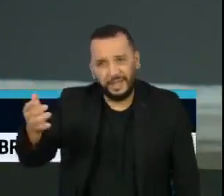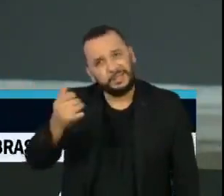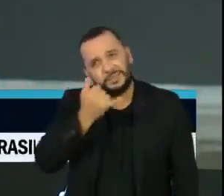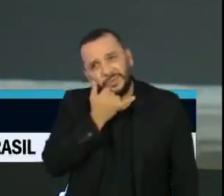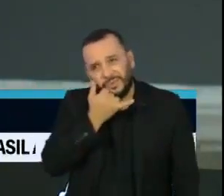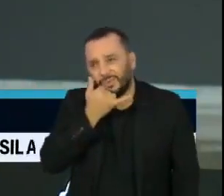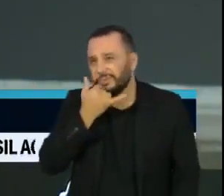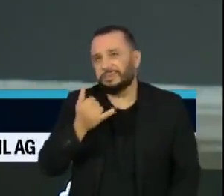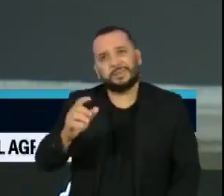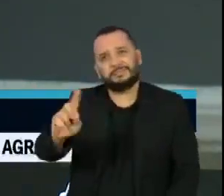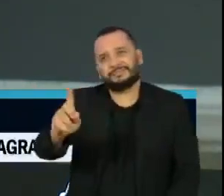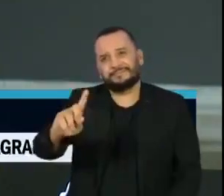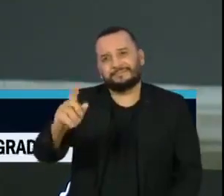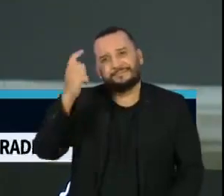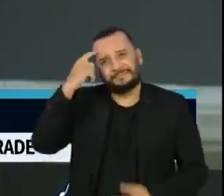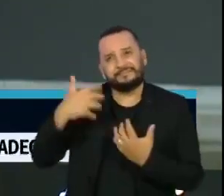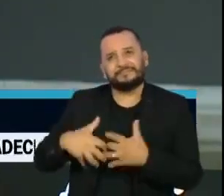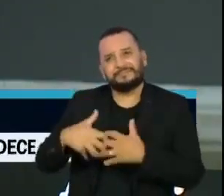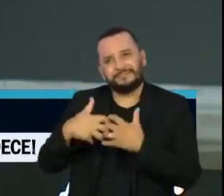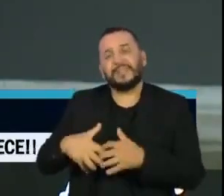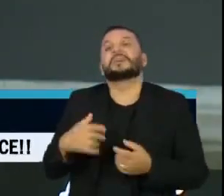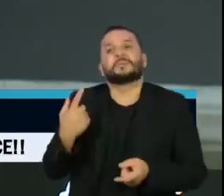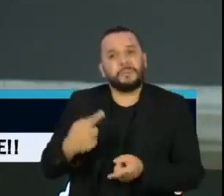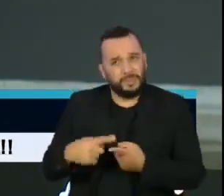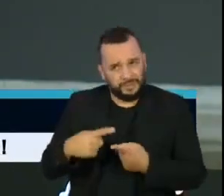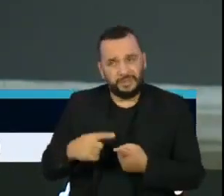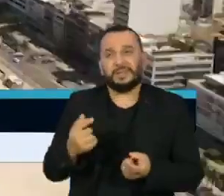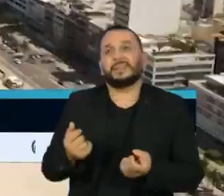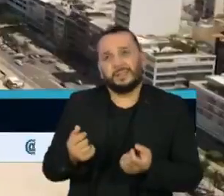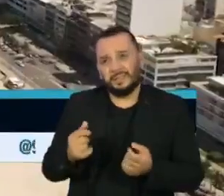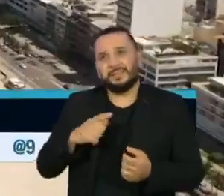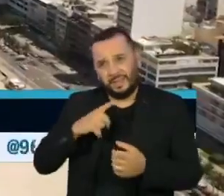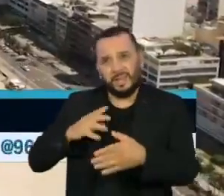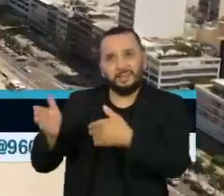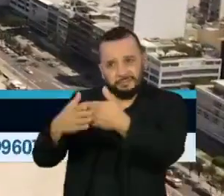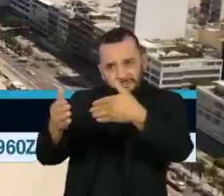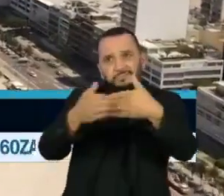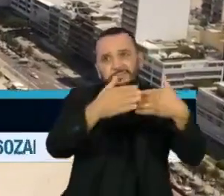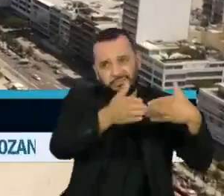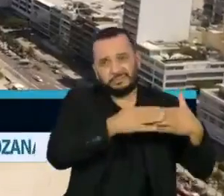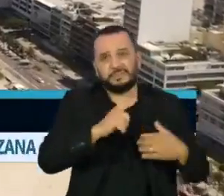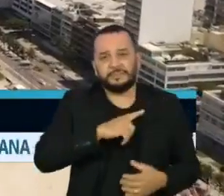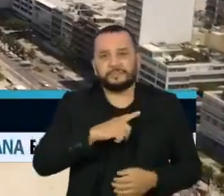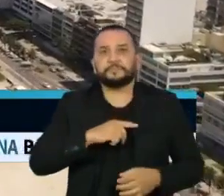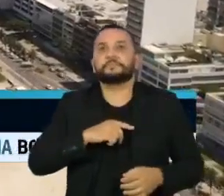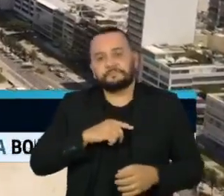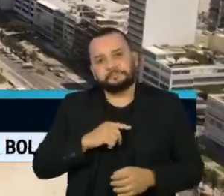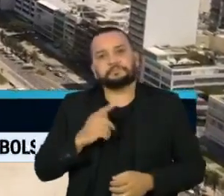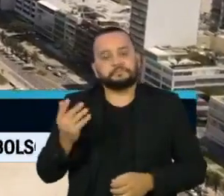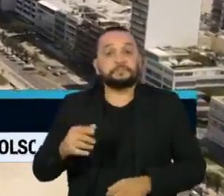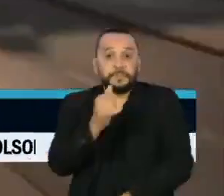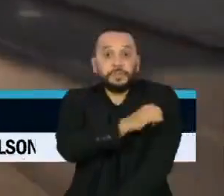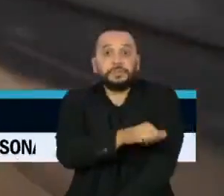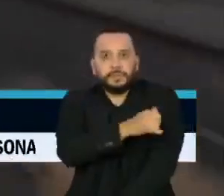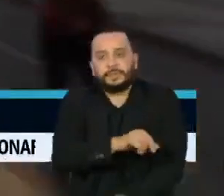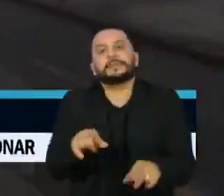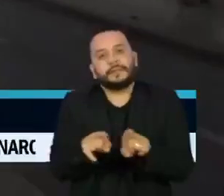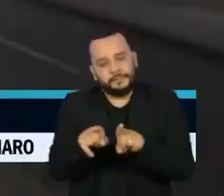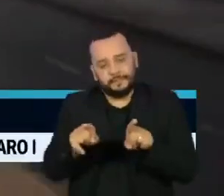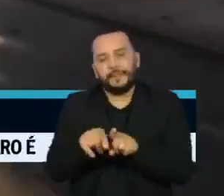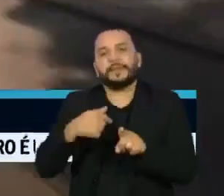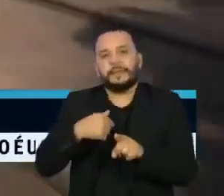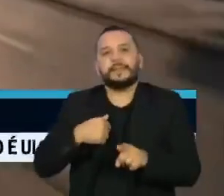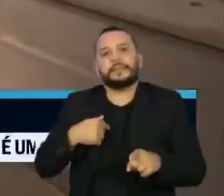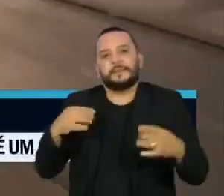passando e por tudo que vai encontrar ao longo desses próximos dias. O Rio de Janeiro também antecipou os feriados. Foram